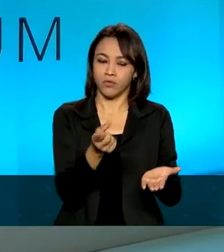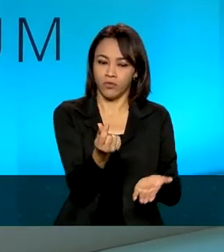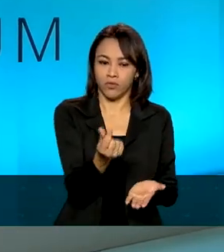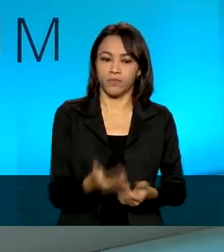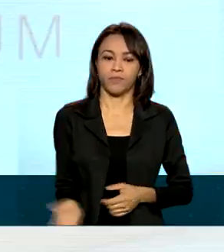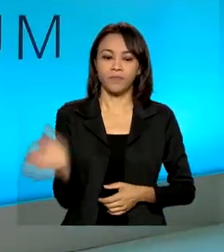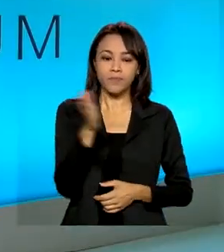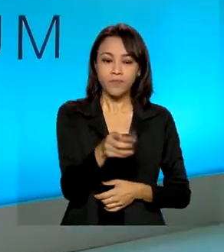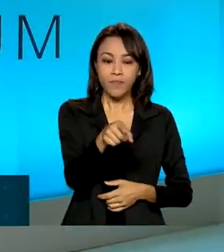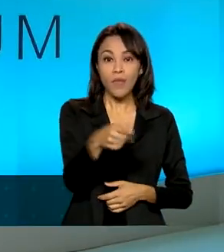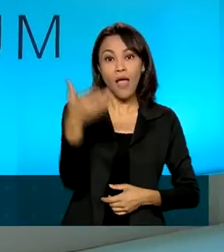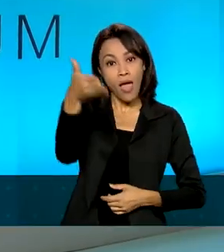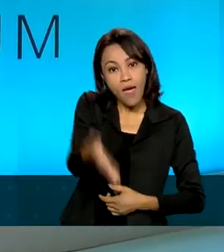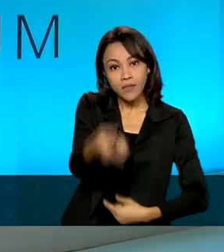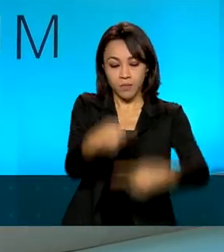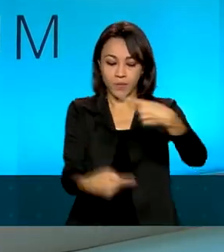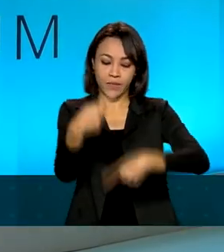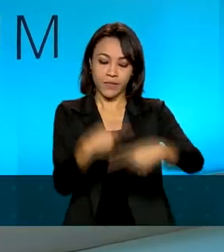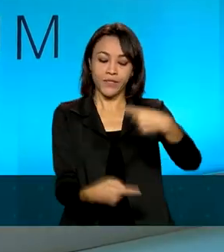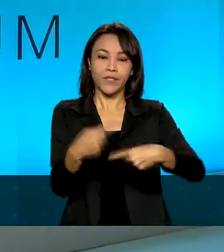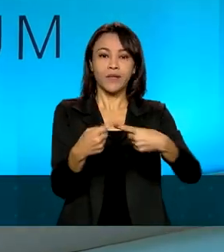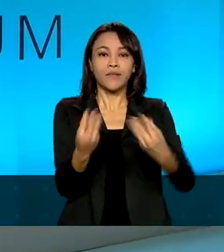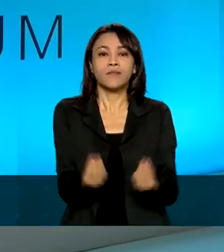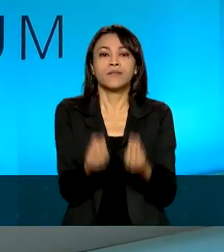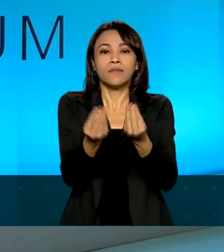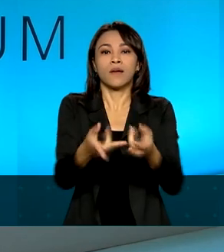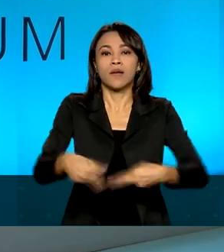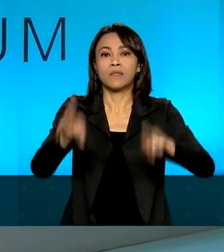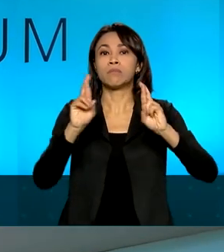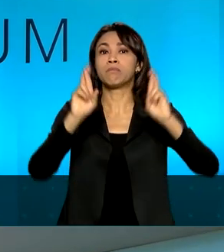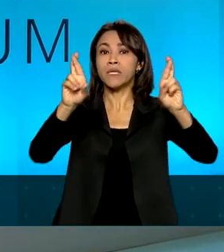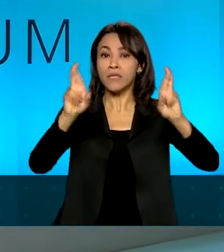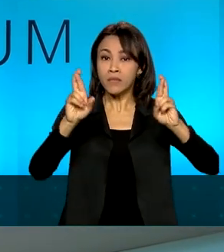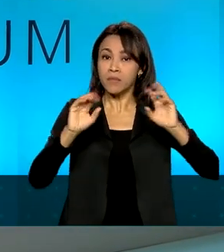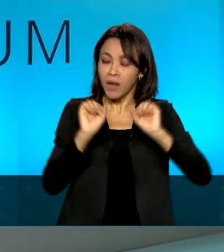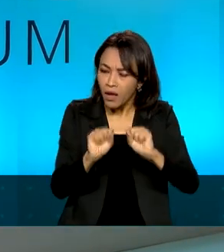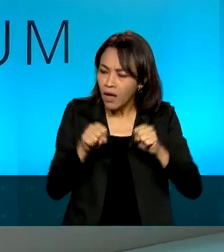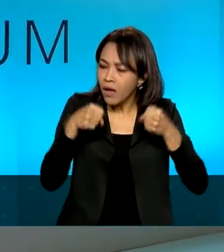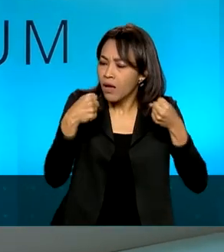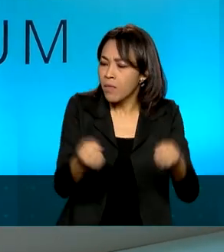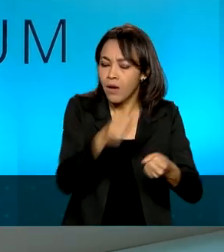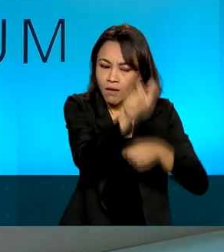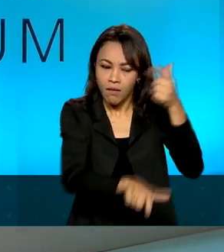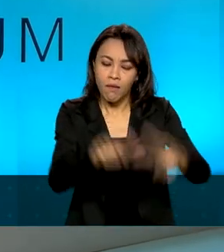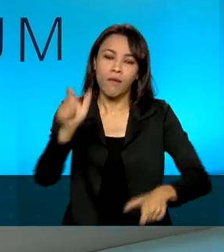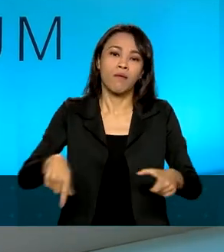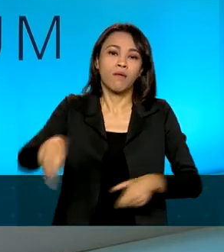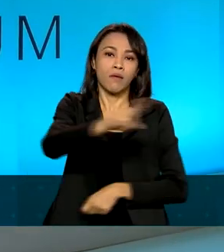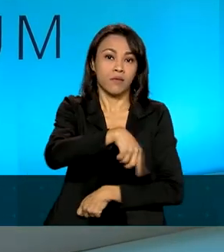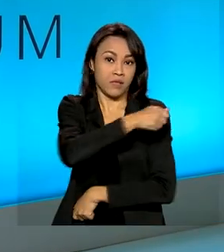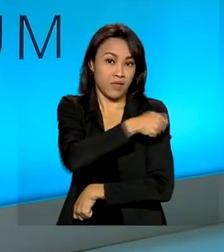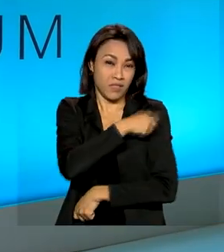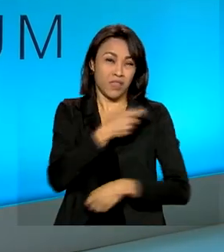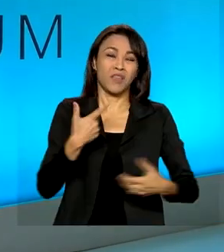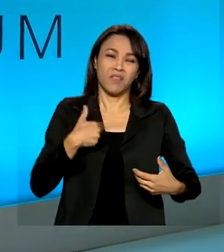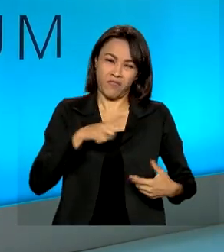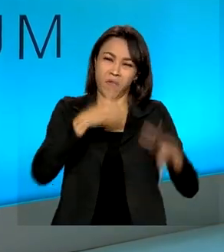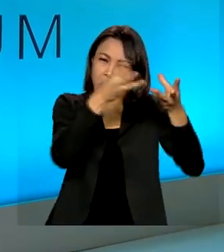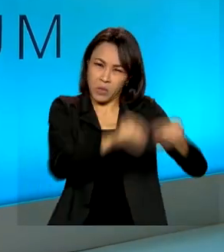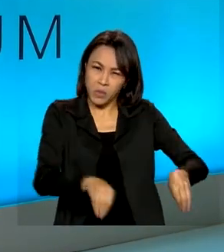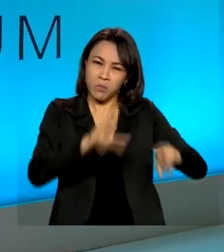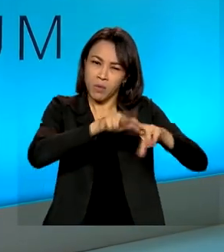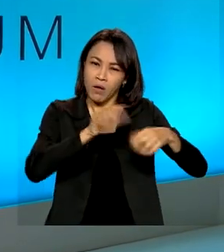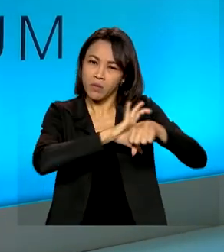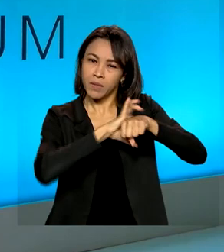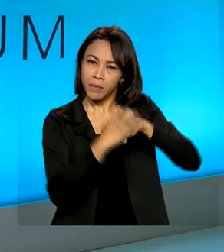consolida o trabalho que traz esperança para a recuperação daquelas crianças que sofreram tanto pelo impacto da pandemia, como também